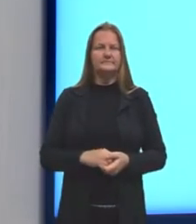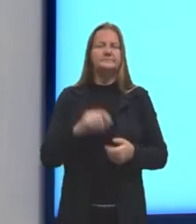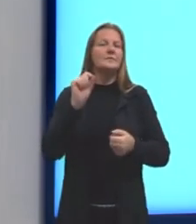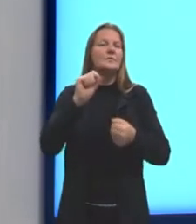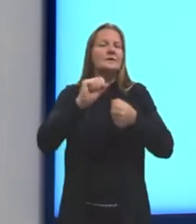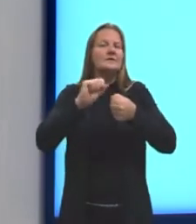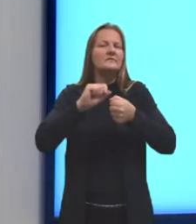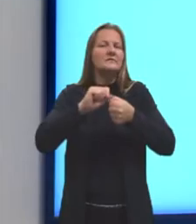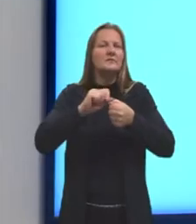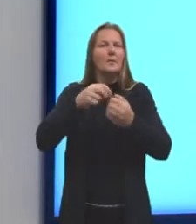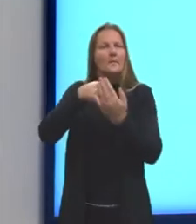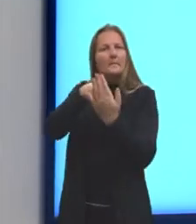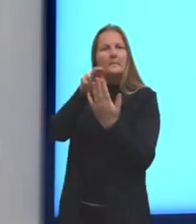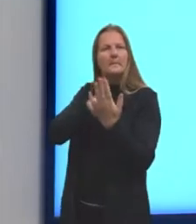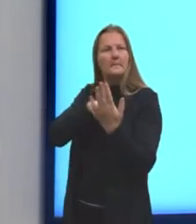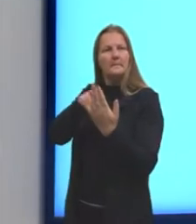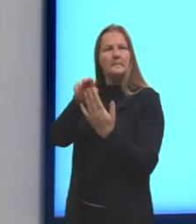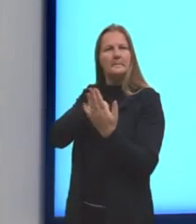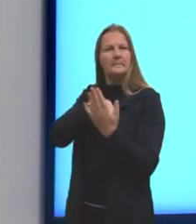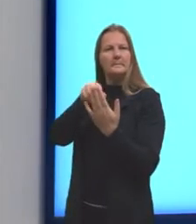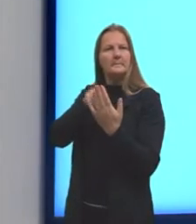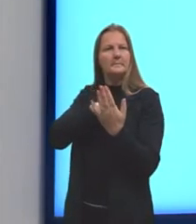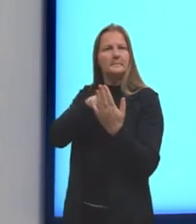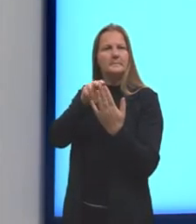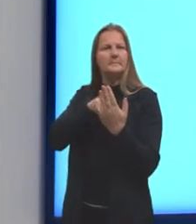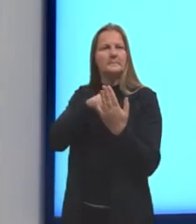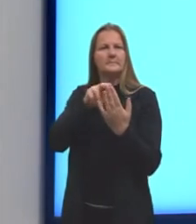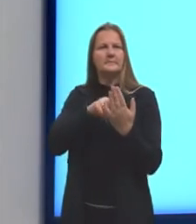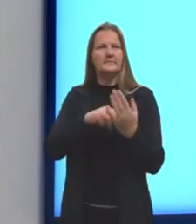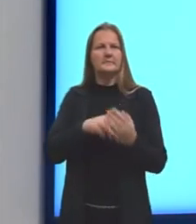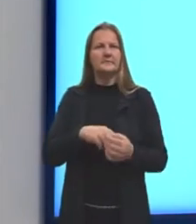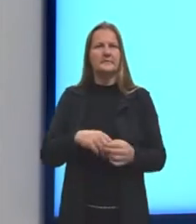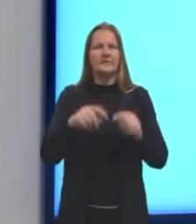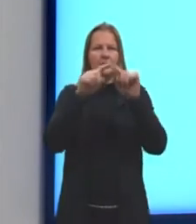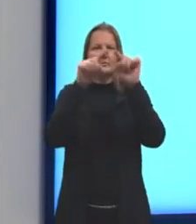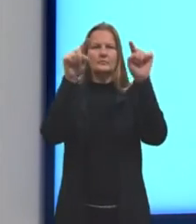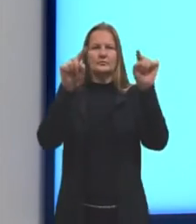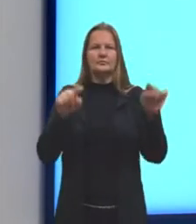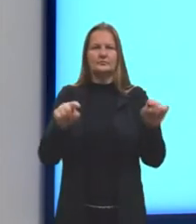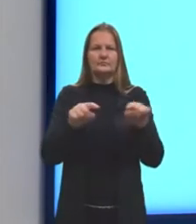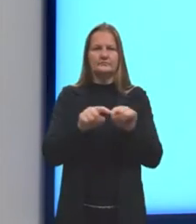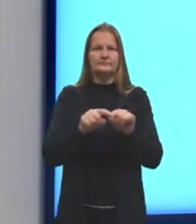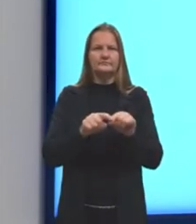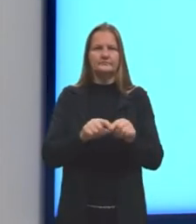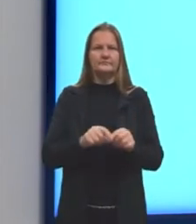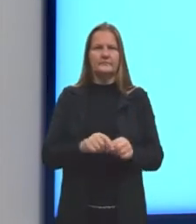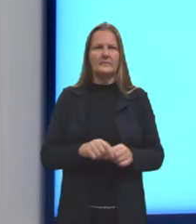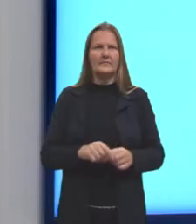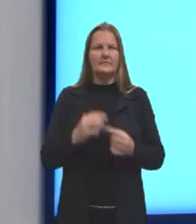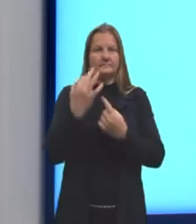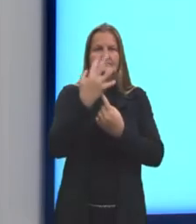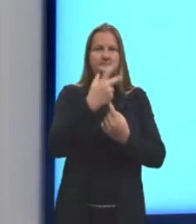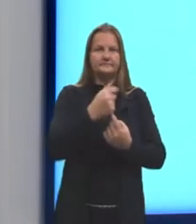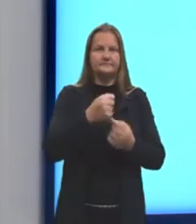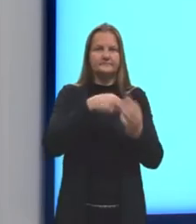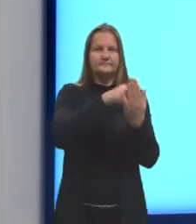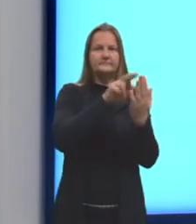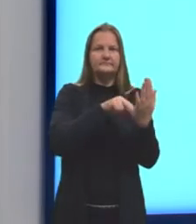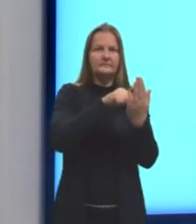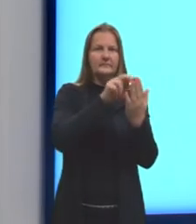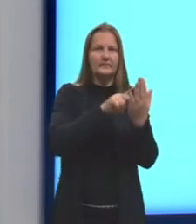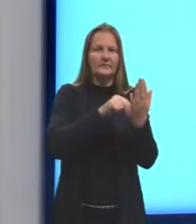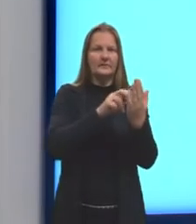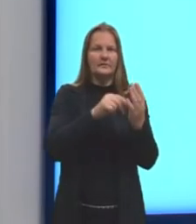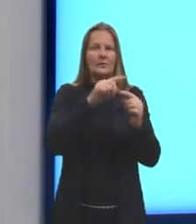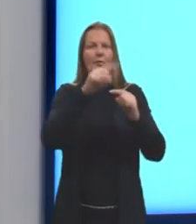fazendo aqui, nesse segundo quadro? A gente tem um quadro dele pintando